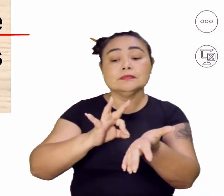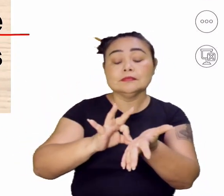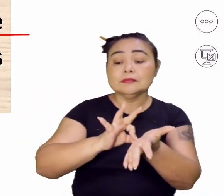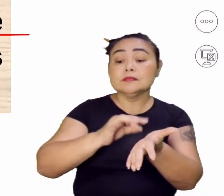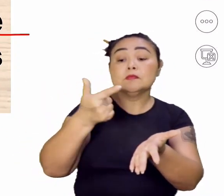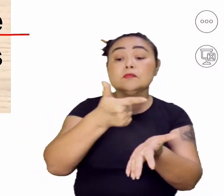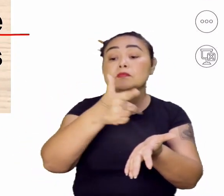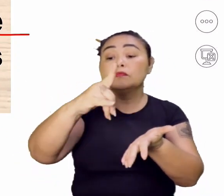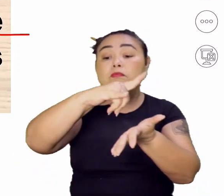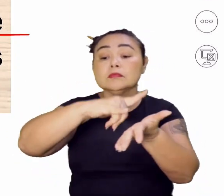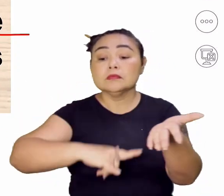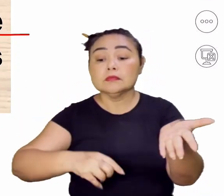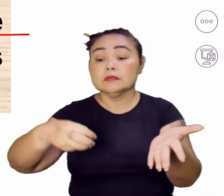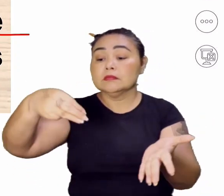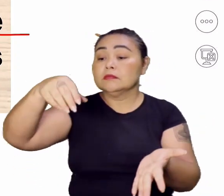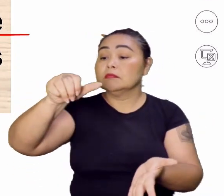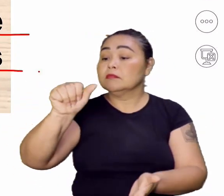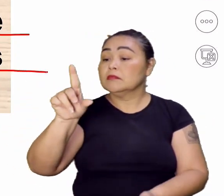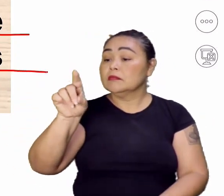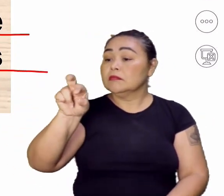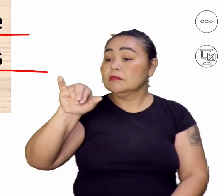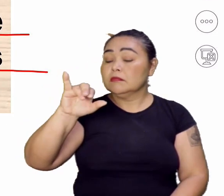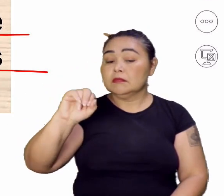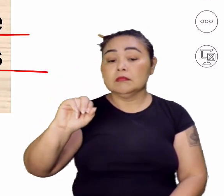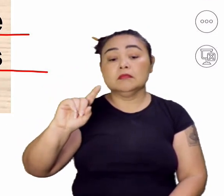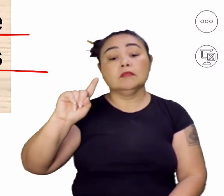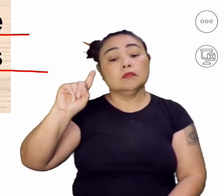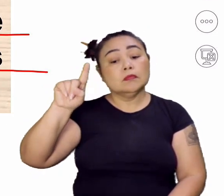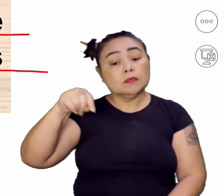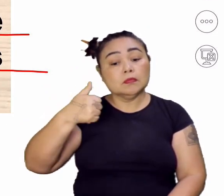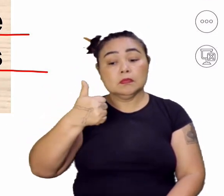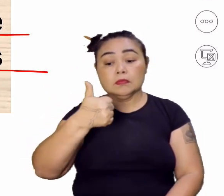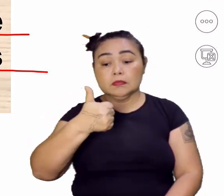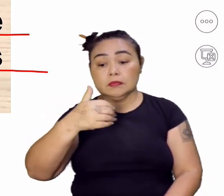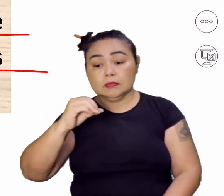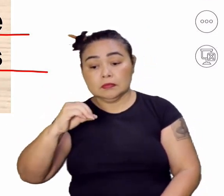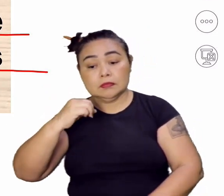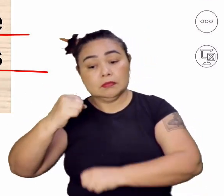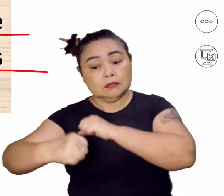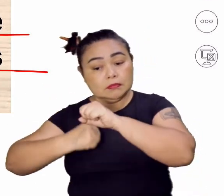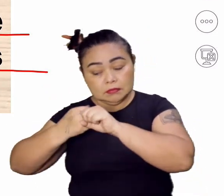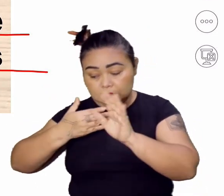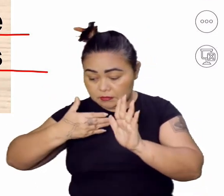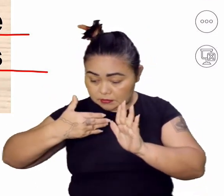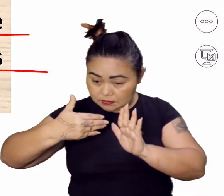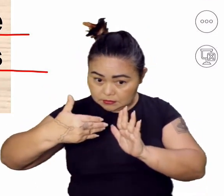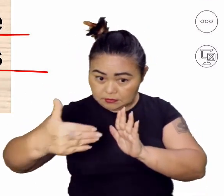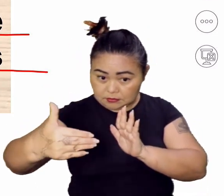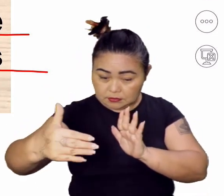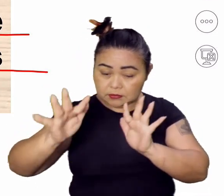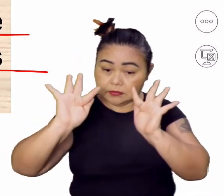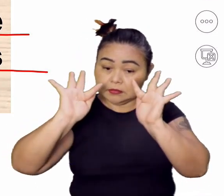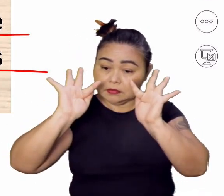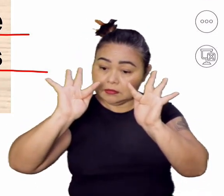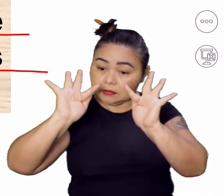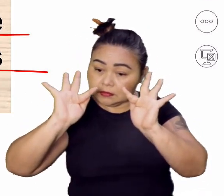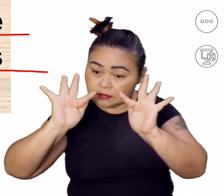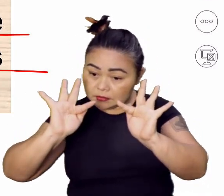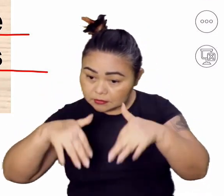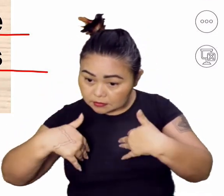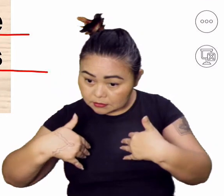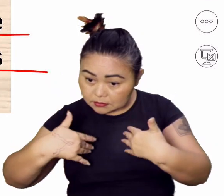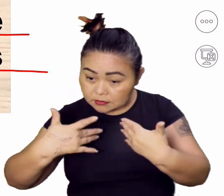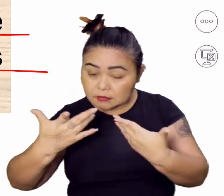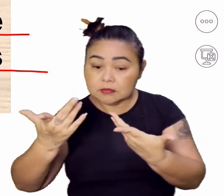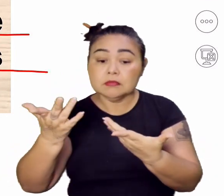de Madrid, e que ocorreu em 110 anos após o fim da União Ibérica. 110 anos